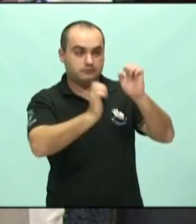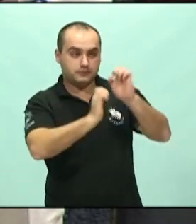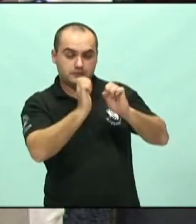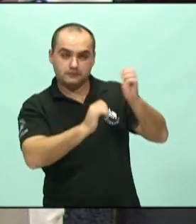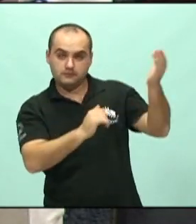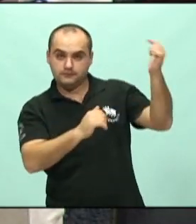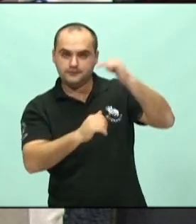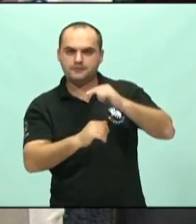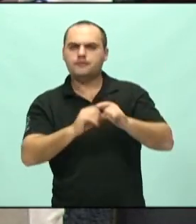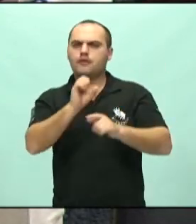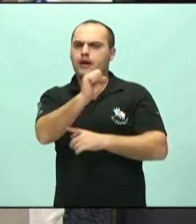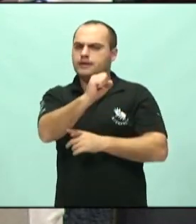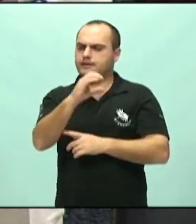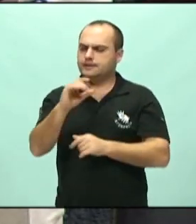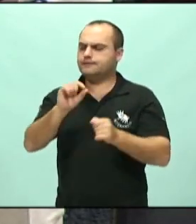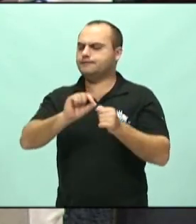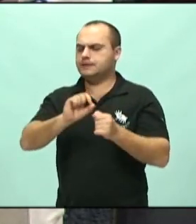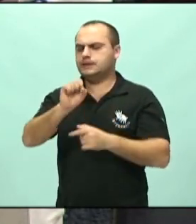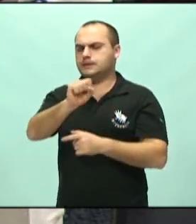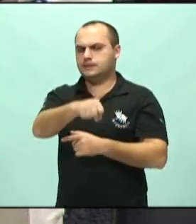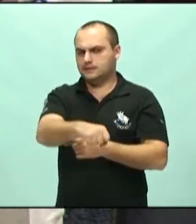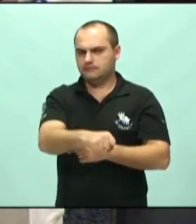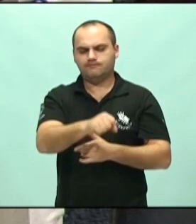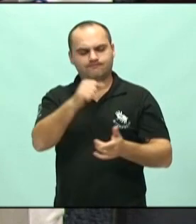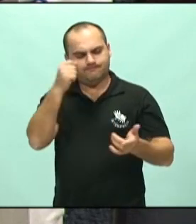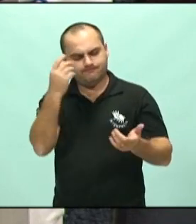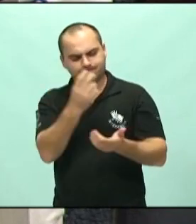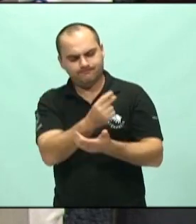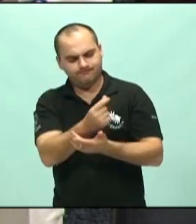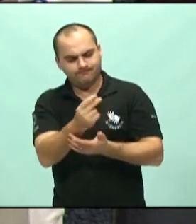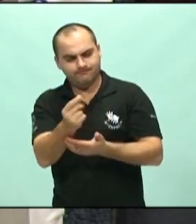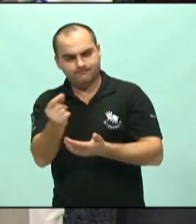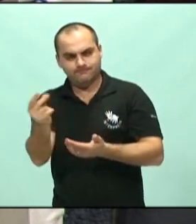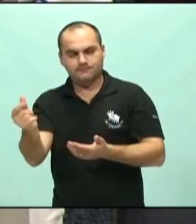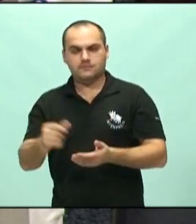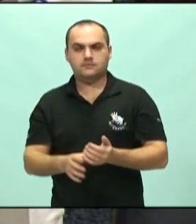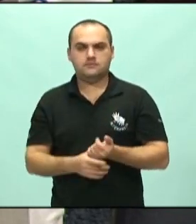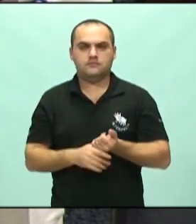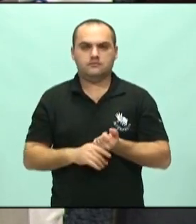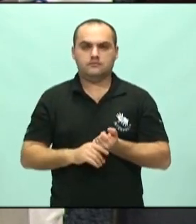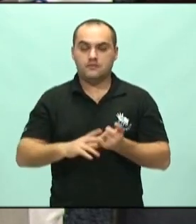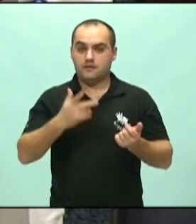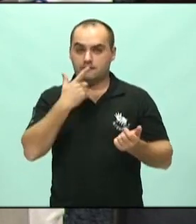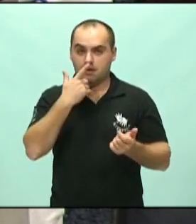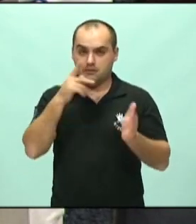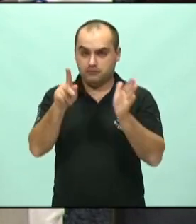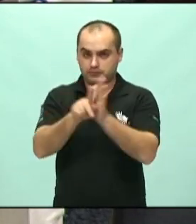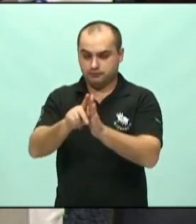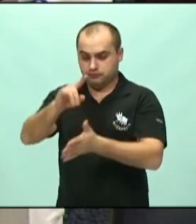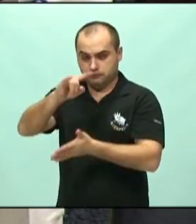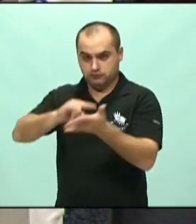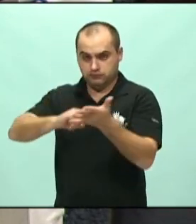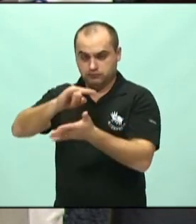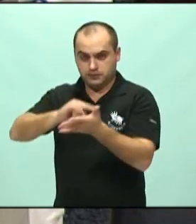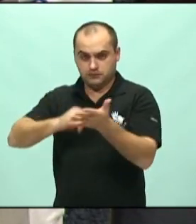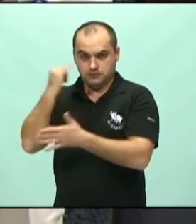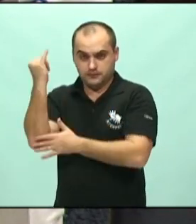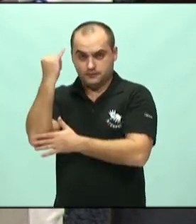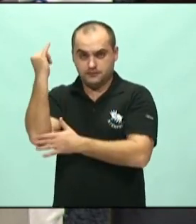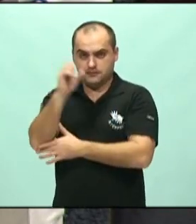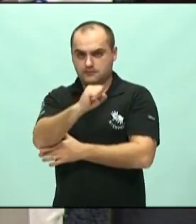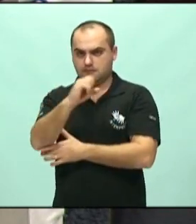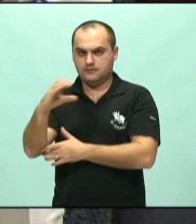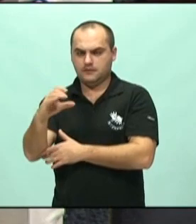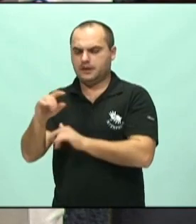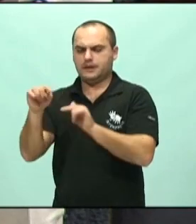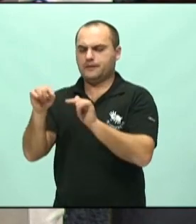Catarina fez muito isso. E isso é até um dos argumentos que se usa referente à caixa preta de Santa Catarina. Na realidade, não é exatamente uma